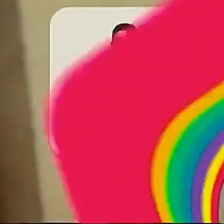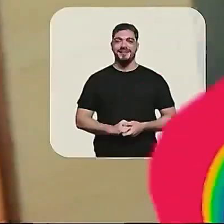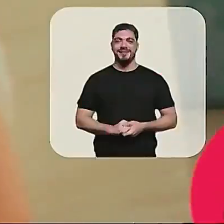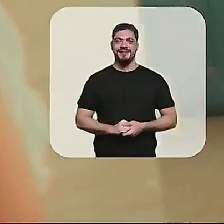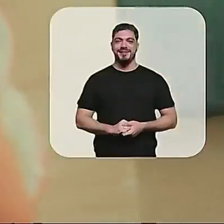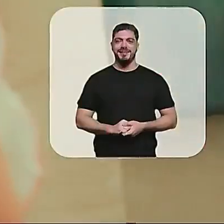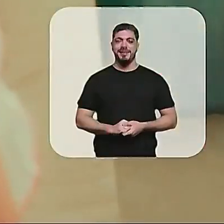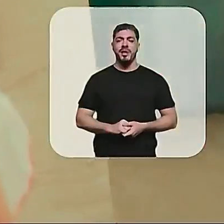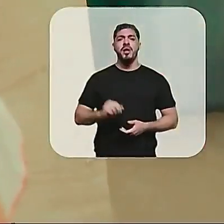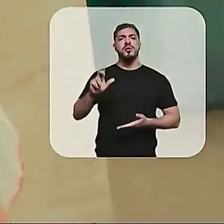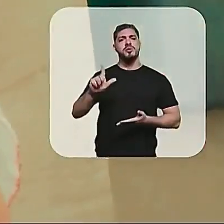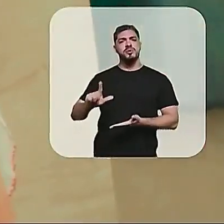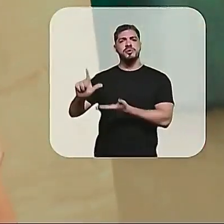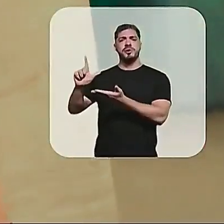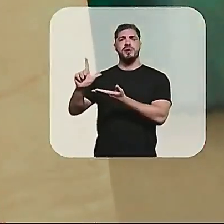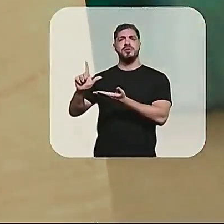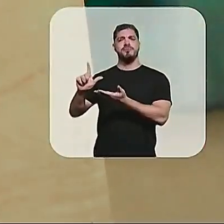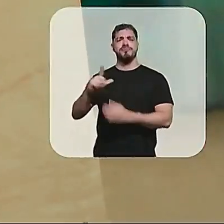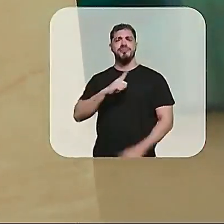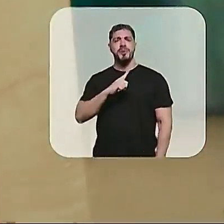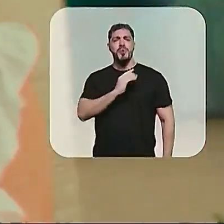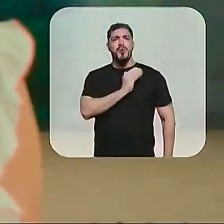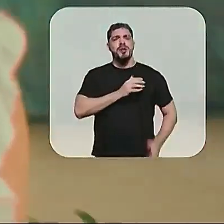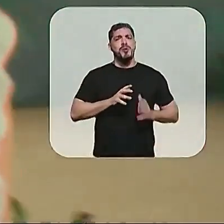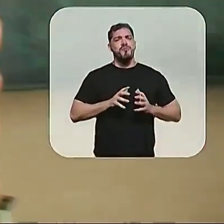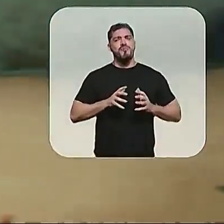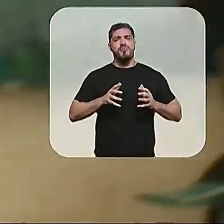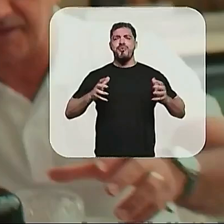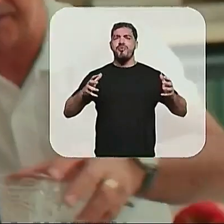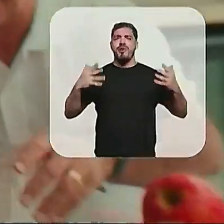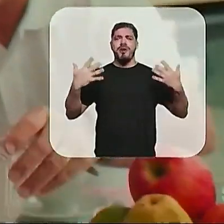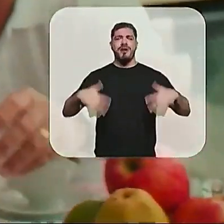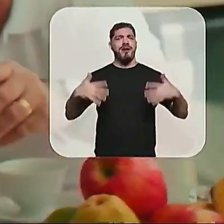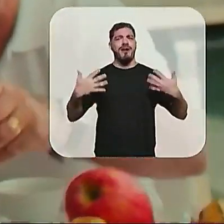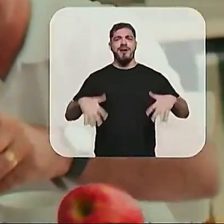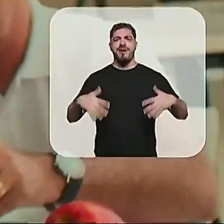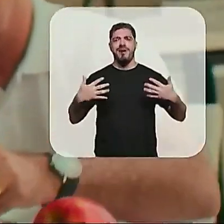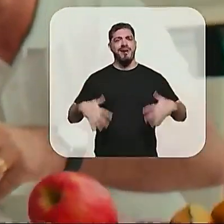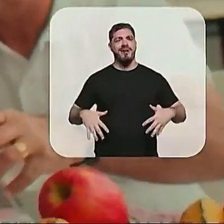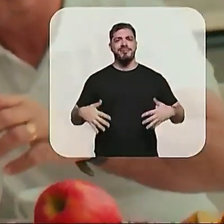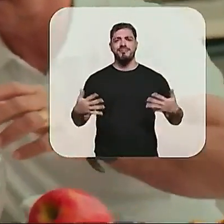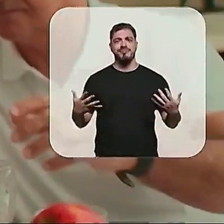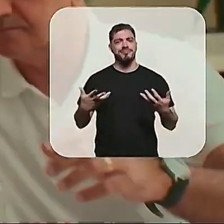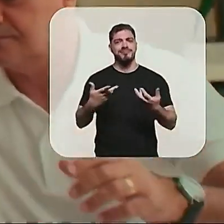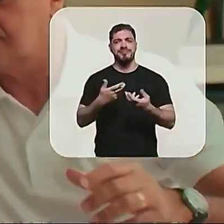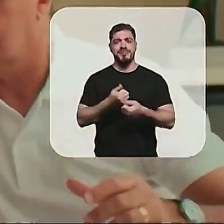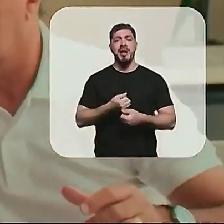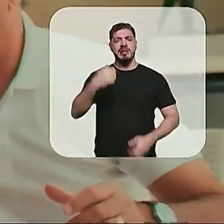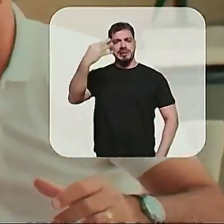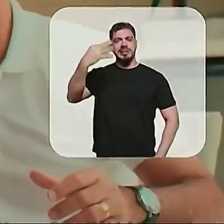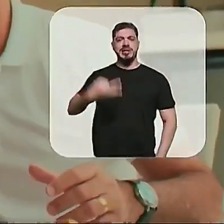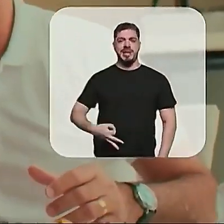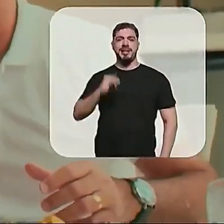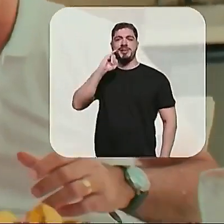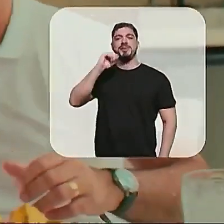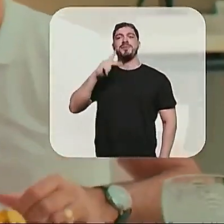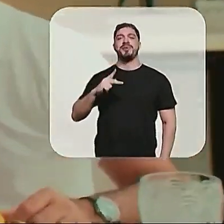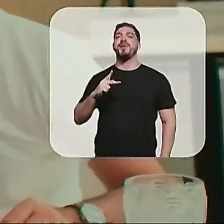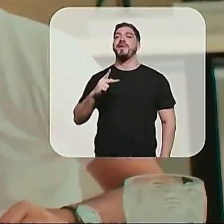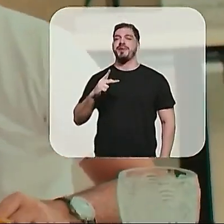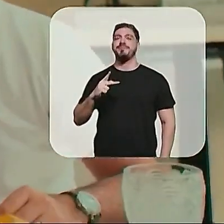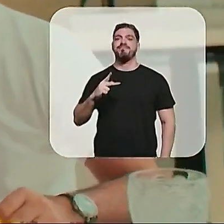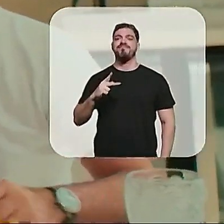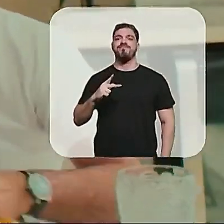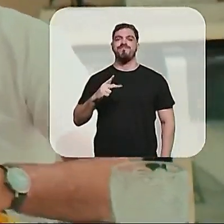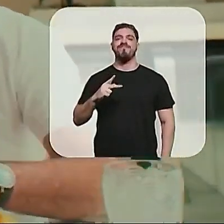Luciano, ele tem um coração, assim, gigante. E tenho certeza que João Pessoa, ela